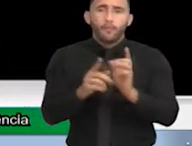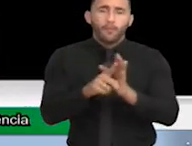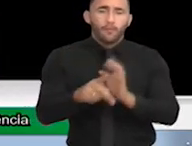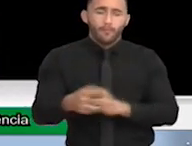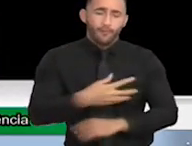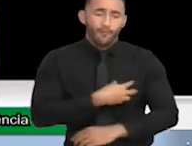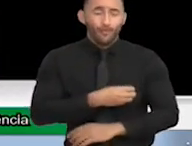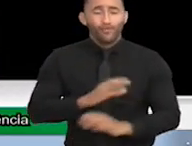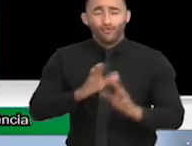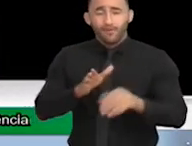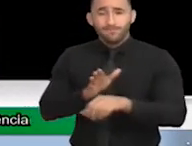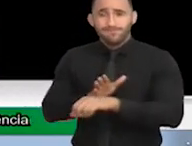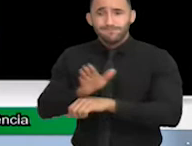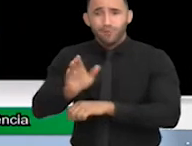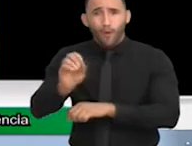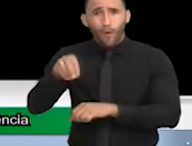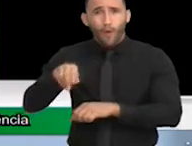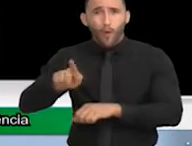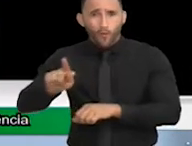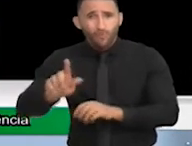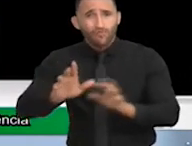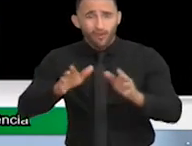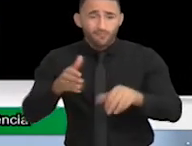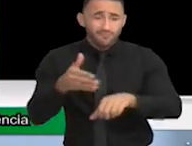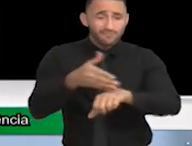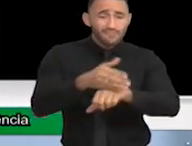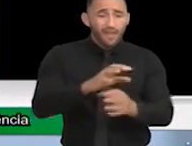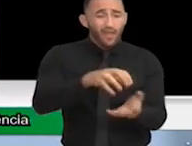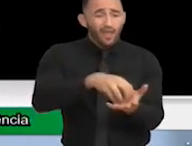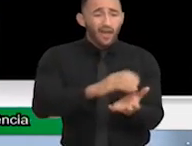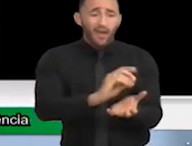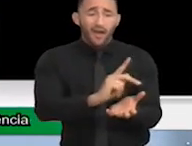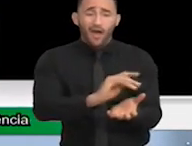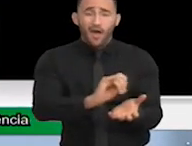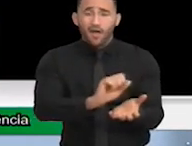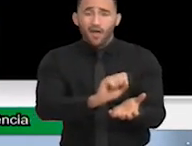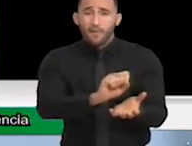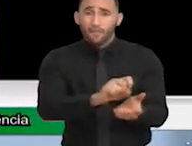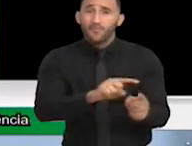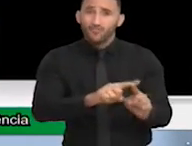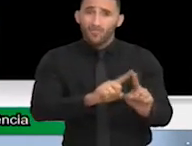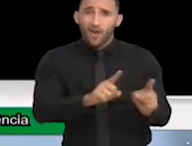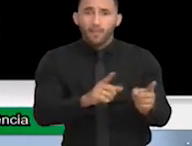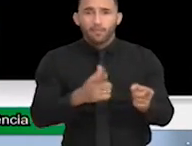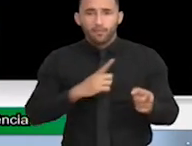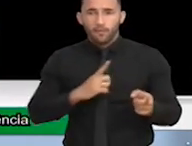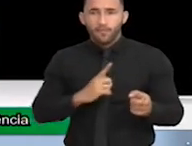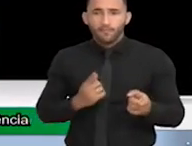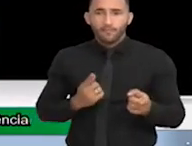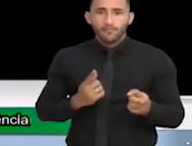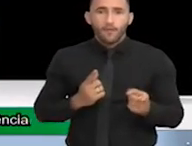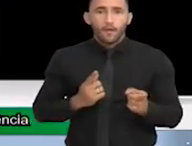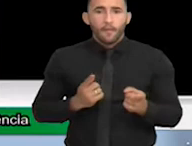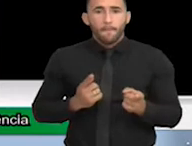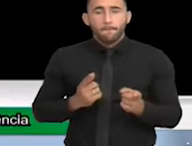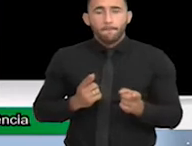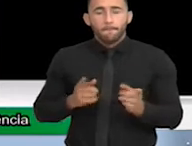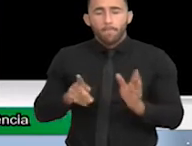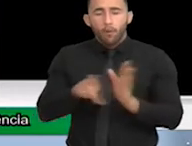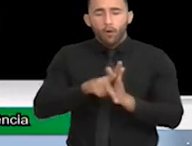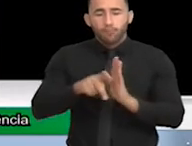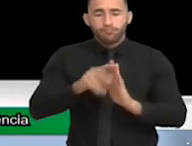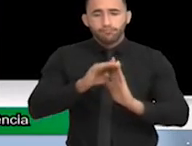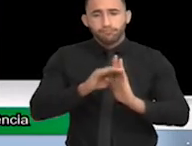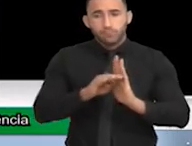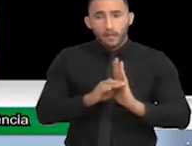vários ônibus, por CAPES. Depois tivemos convênio, mas o convênio não tinha